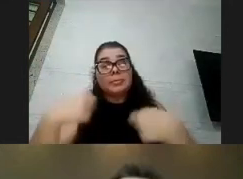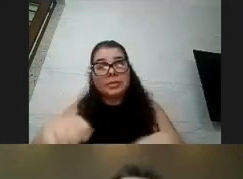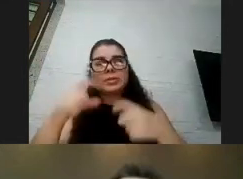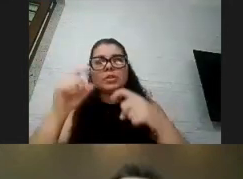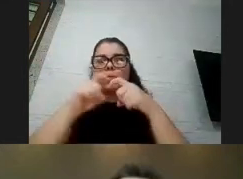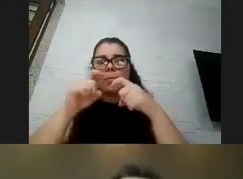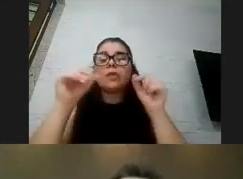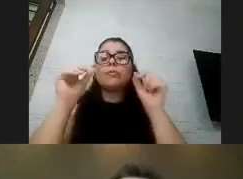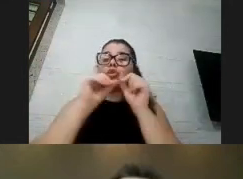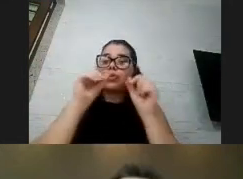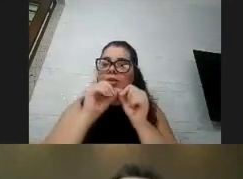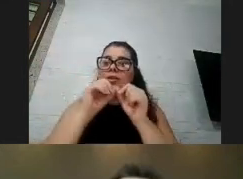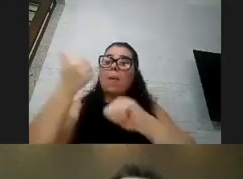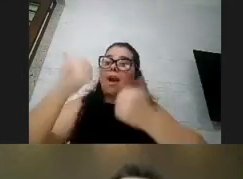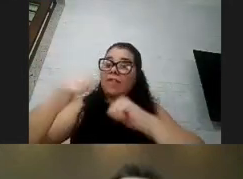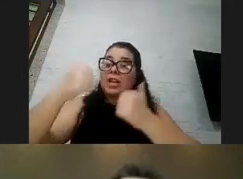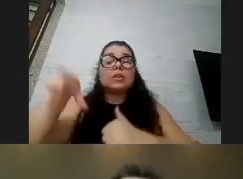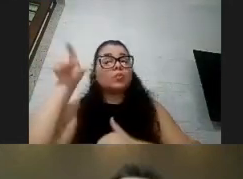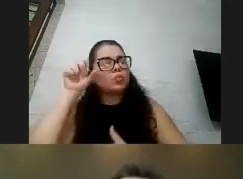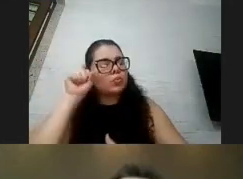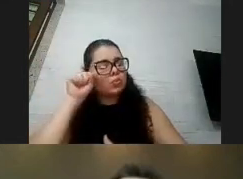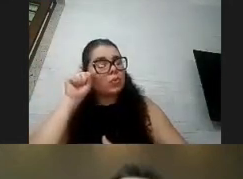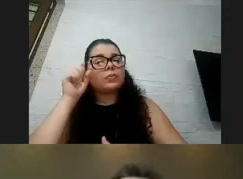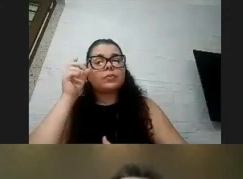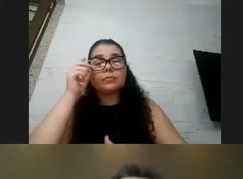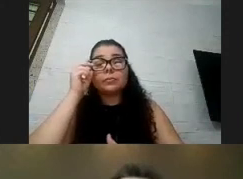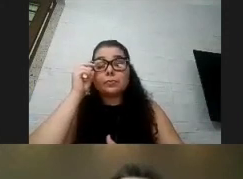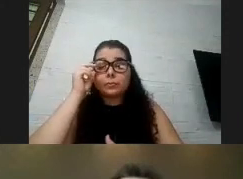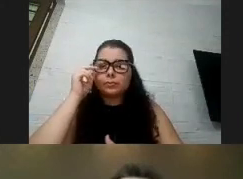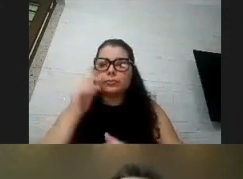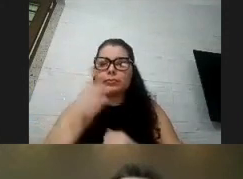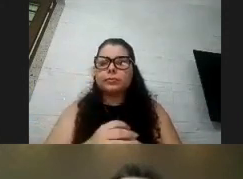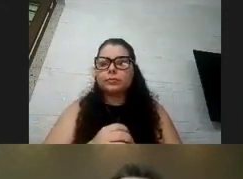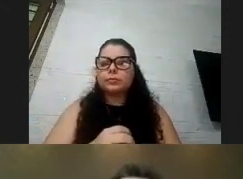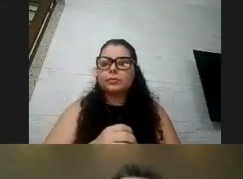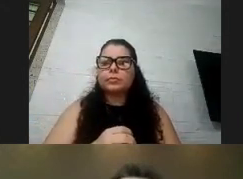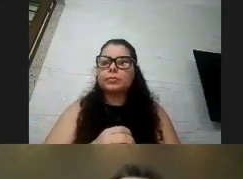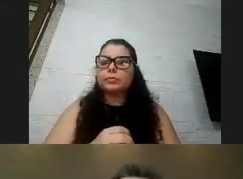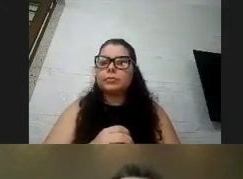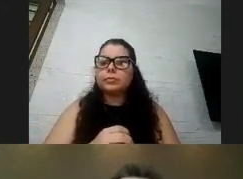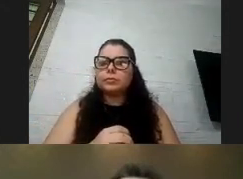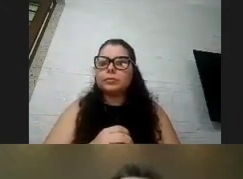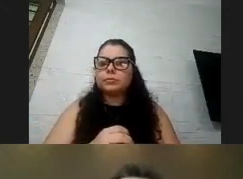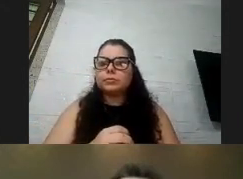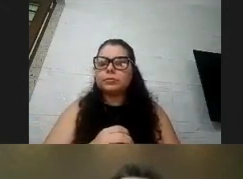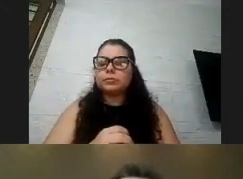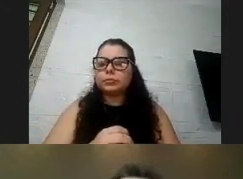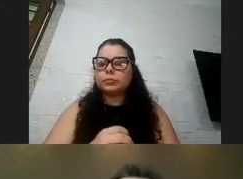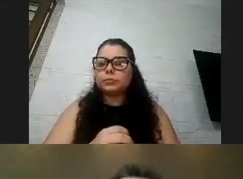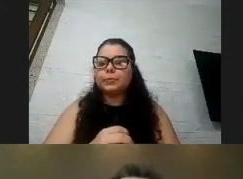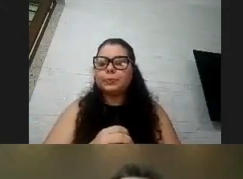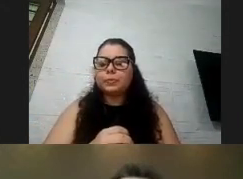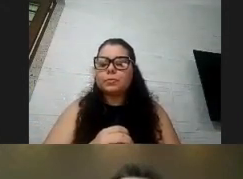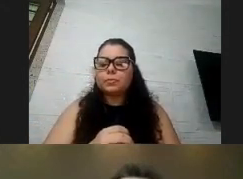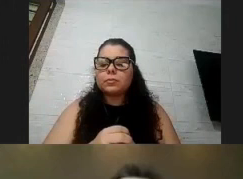a polisonografia pelo menos eu não vejo aqui ser um acompanhamento comum que os